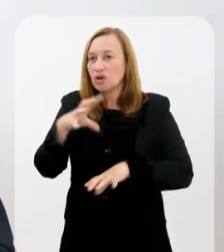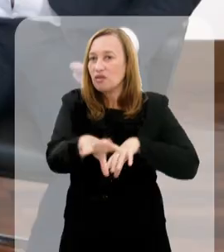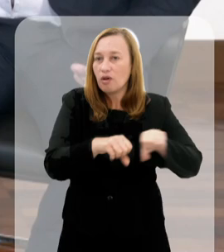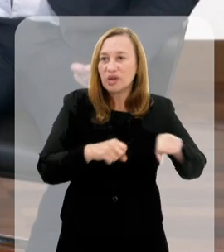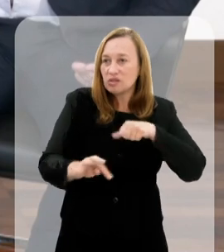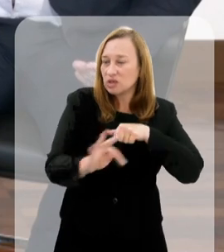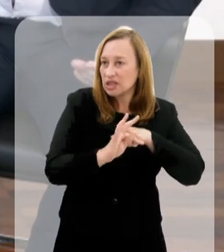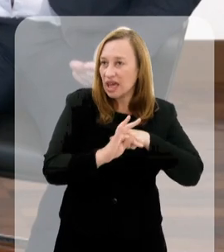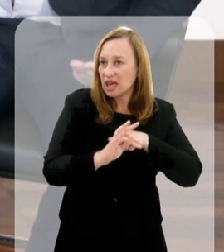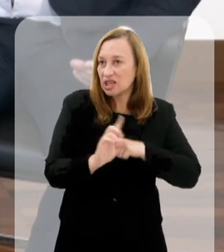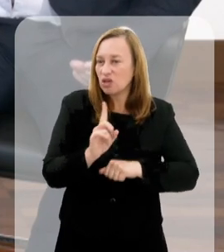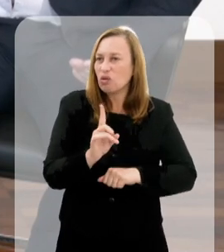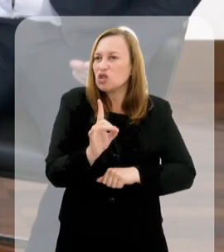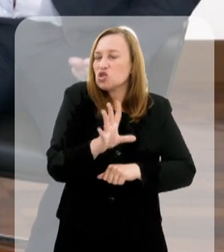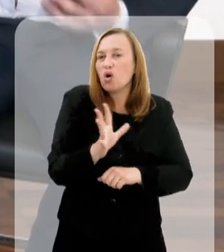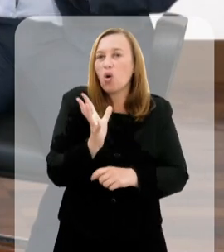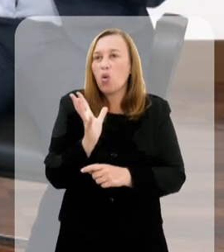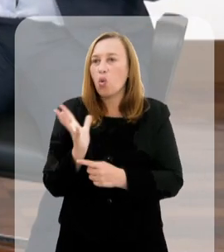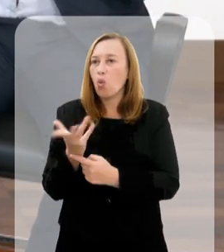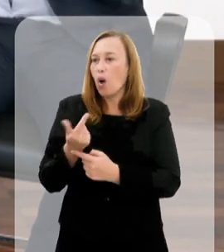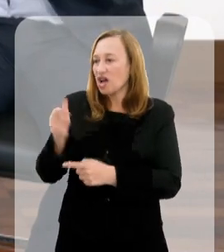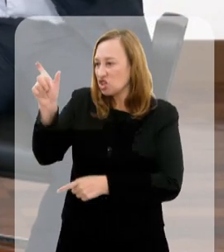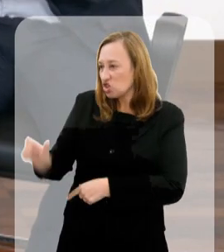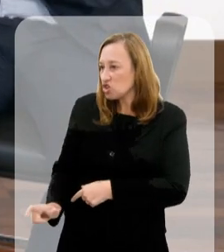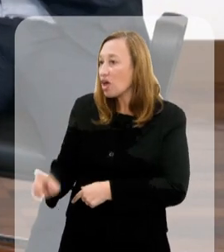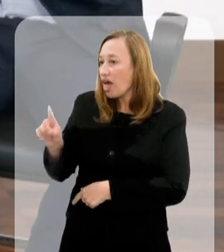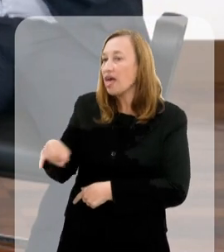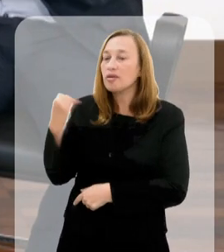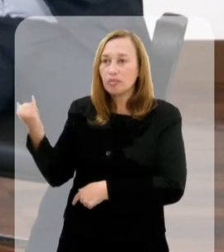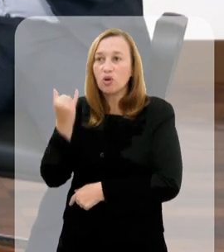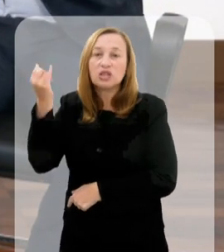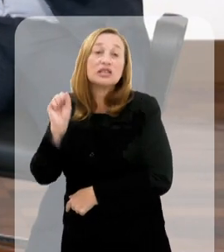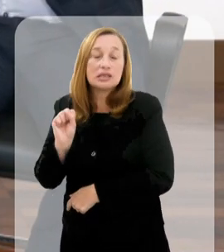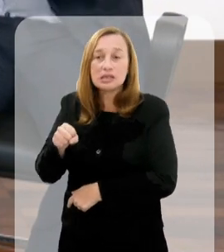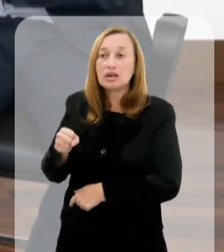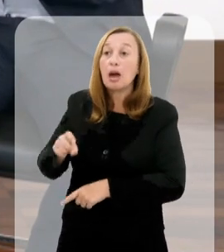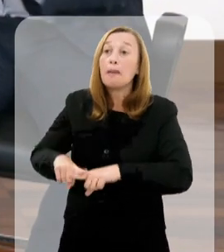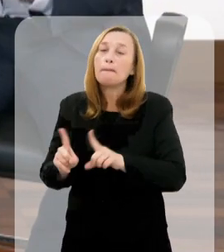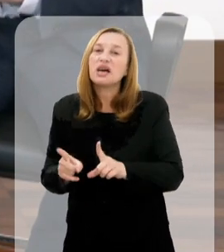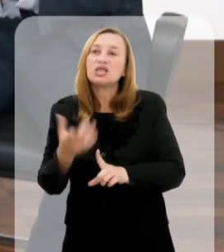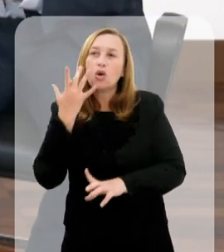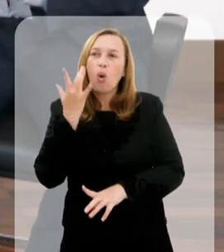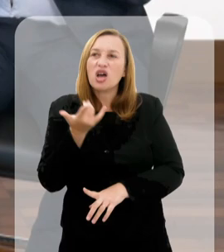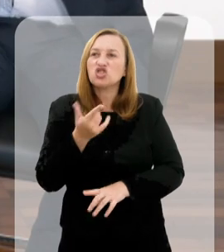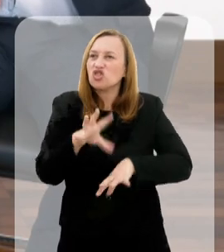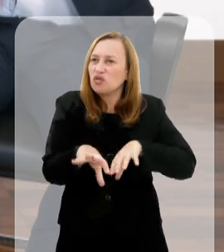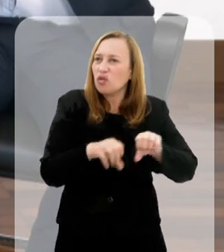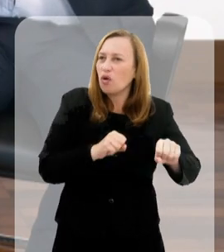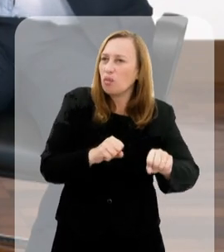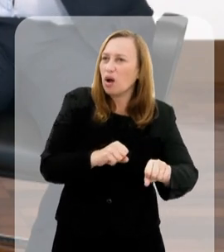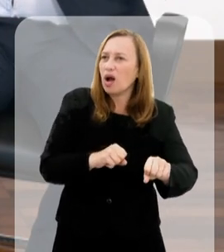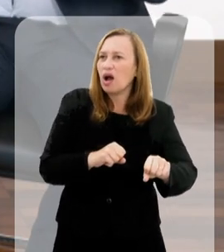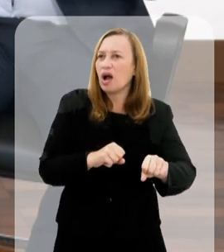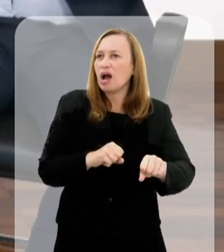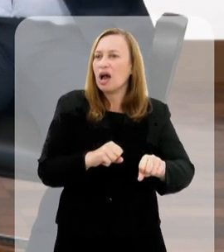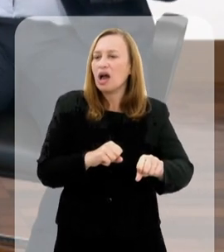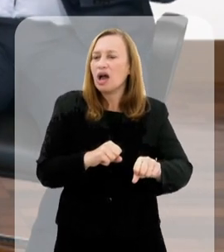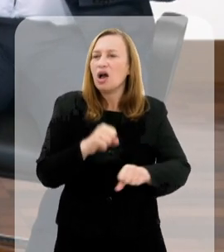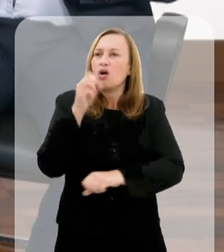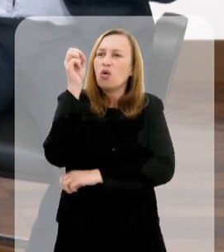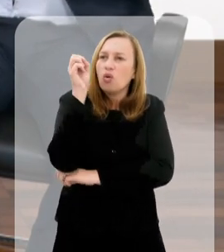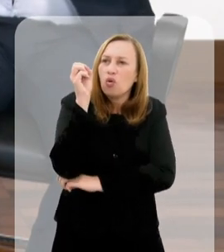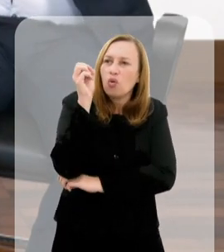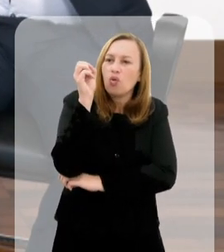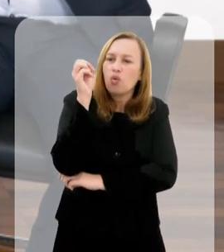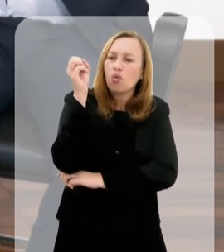cultura. Formação técnica, que não forma só o artista. O artista é importante, é claro, né? Mas eu acho que formar o